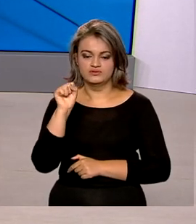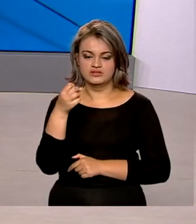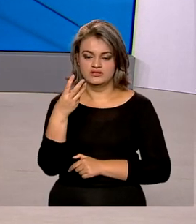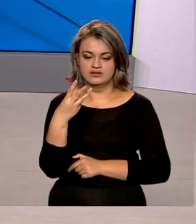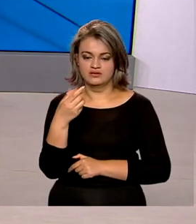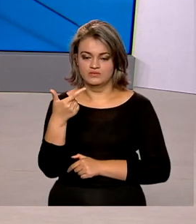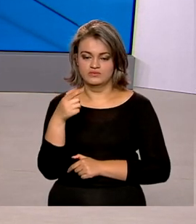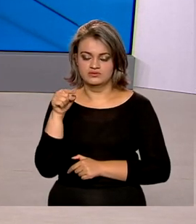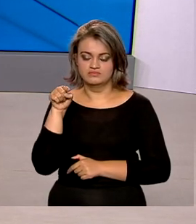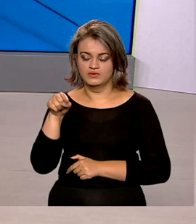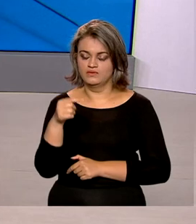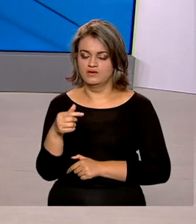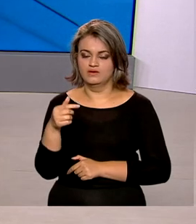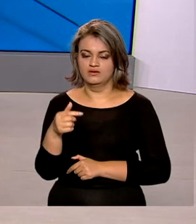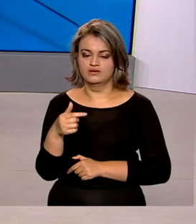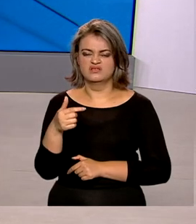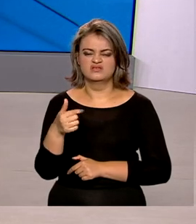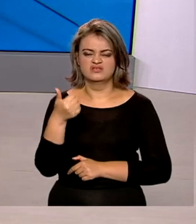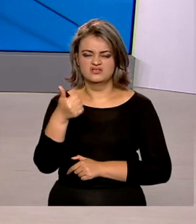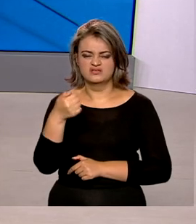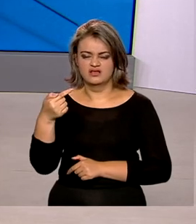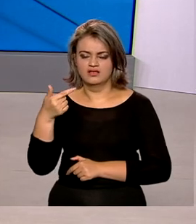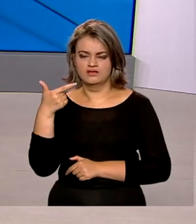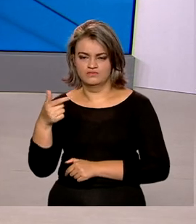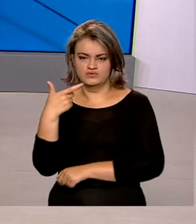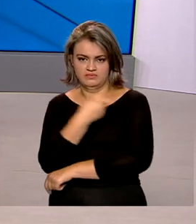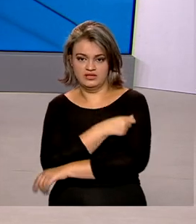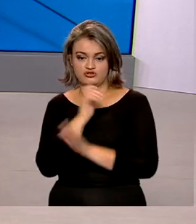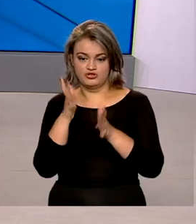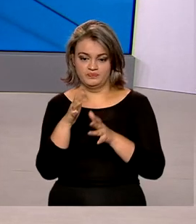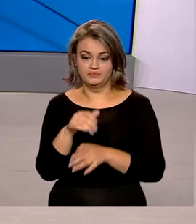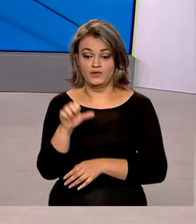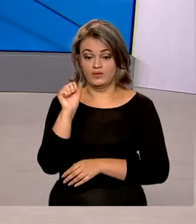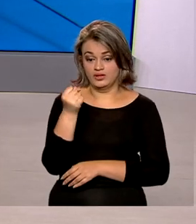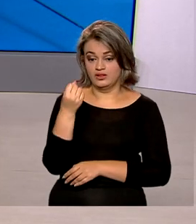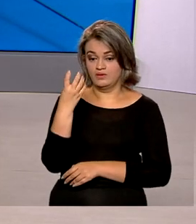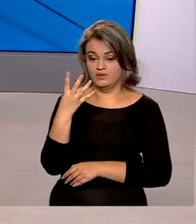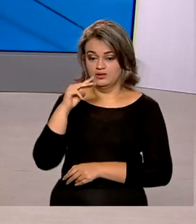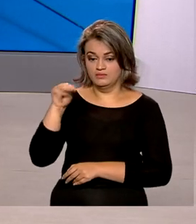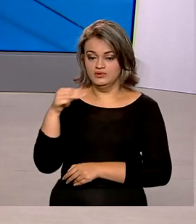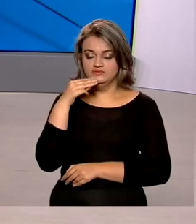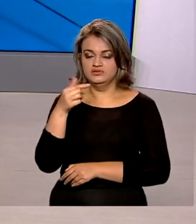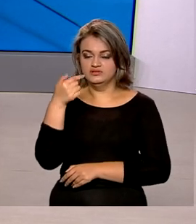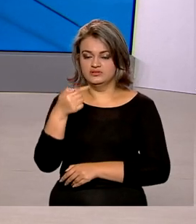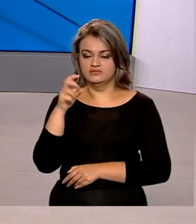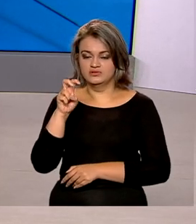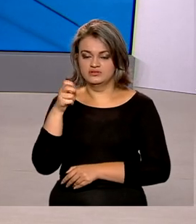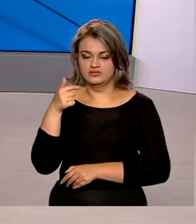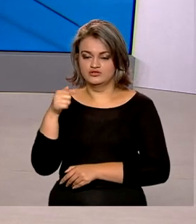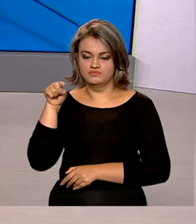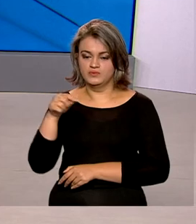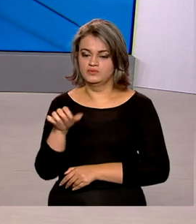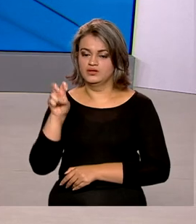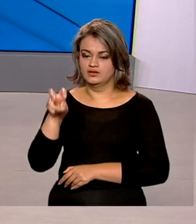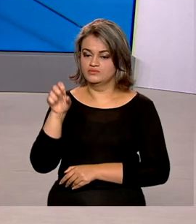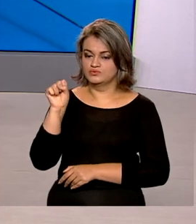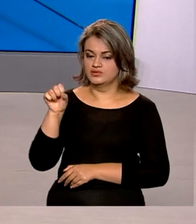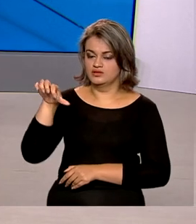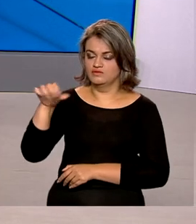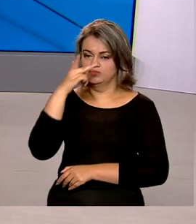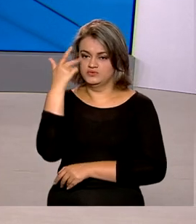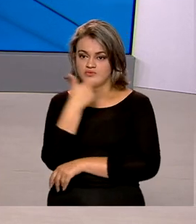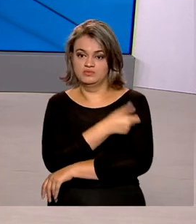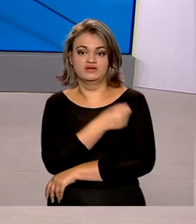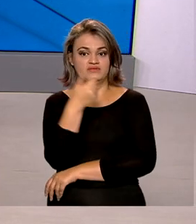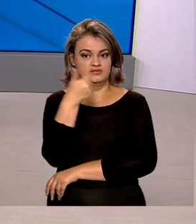mil, 172 foram aplicadas. 84 milhões, 757 mil, 589 pessoas